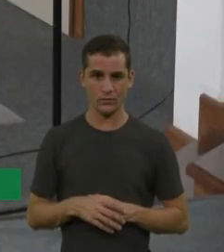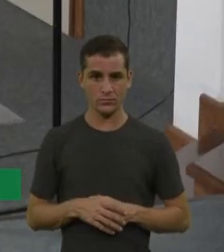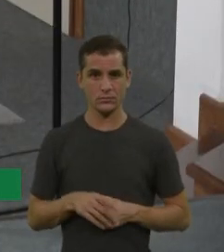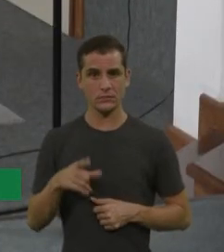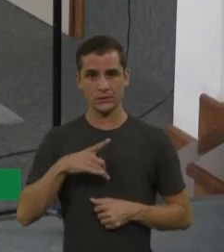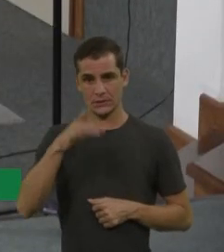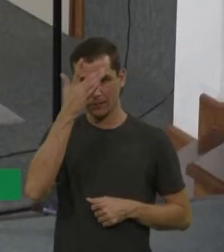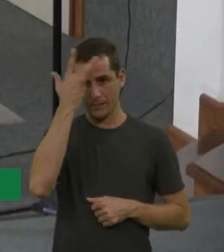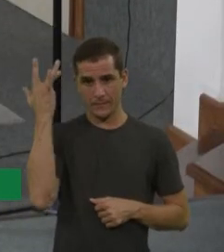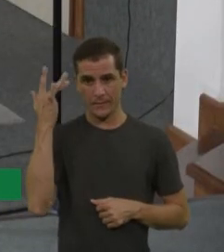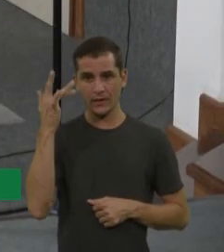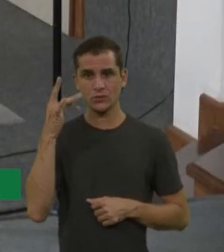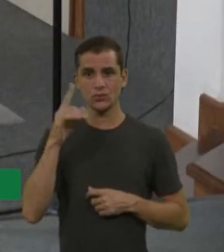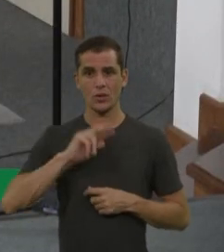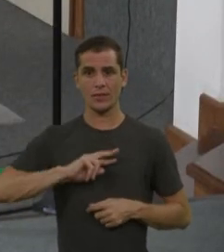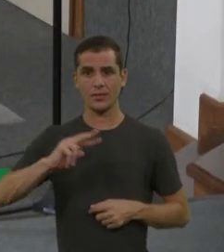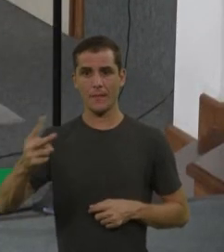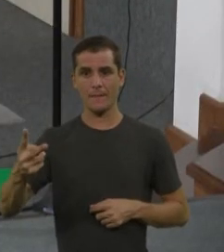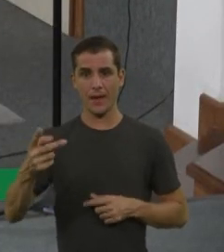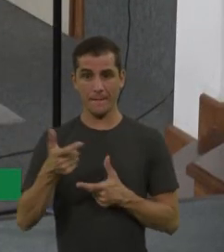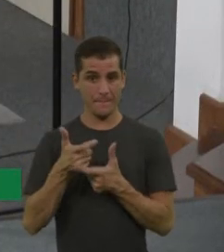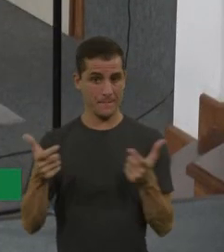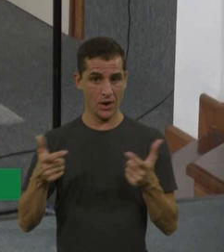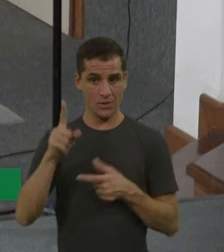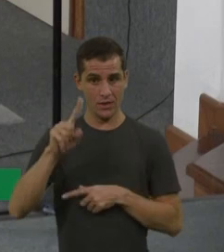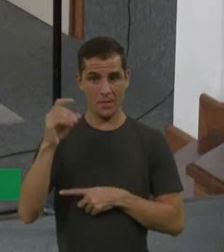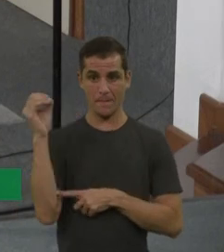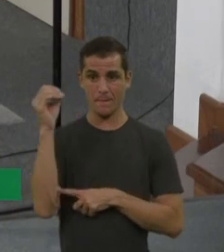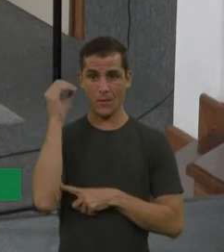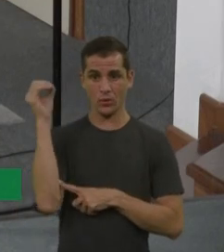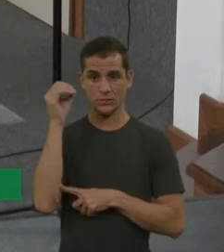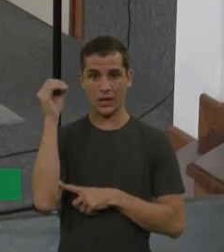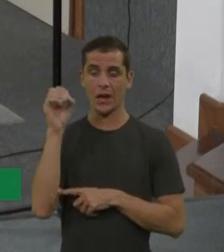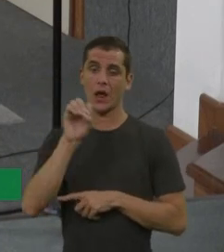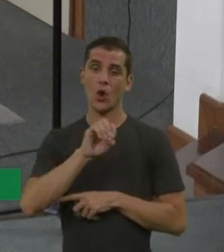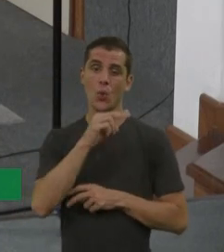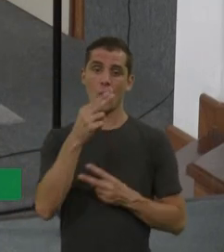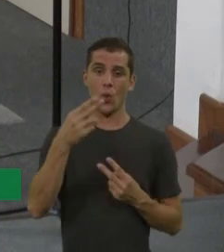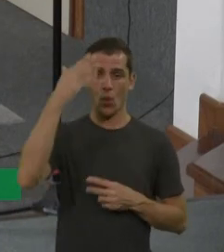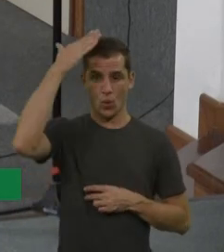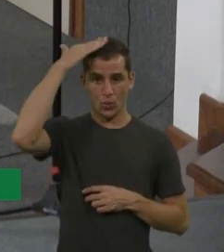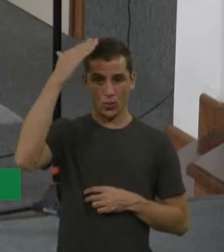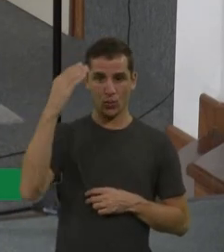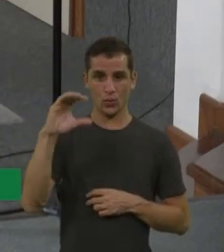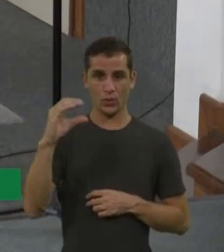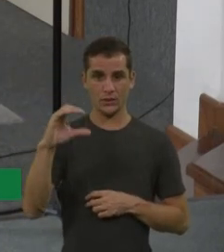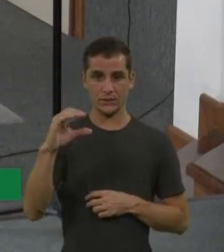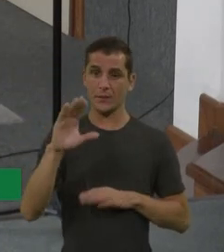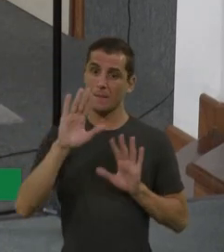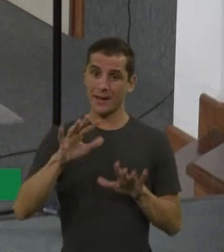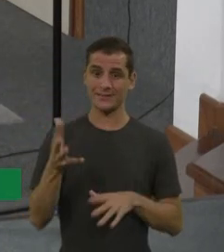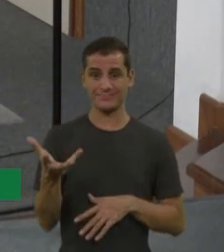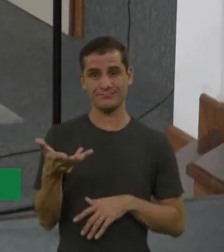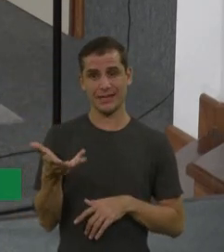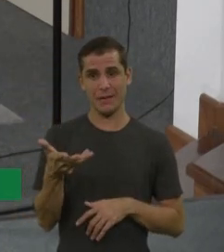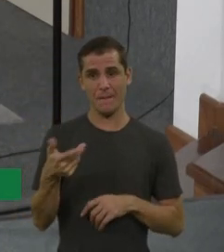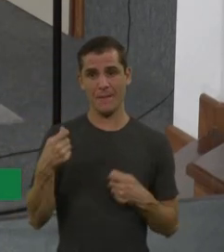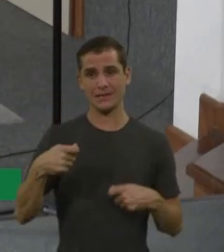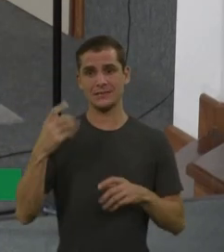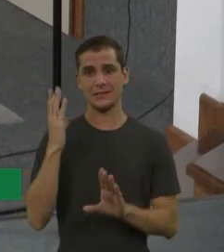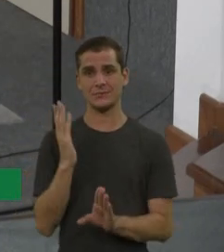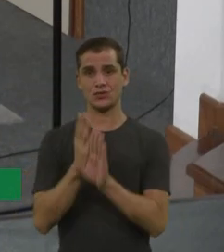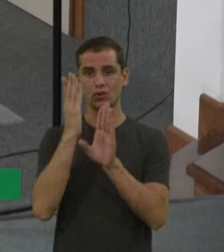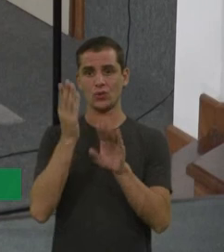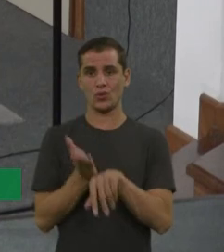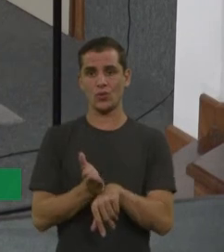Porto Alegre e outros em Curitiba, tá? Mas é uma correria mesmo pra conseguir fazer o diagnóstico precoce, conseguir achar o doador